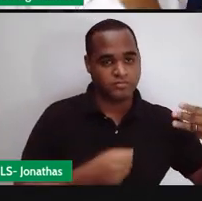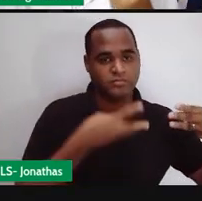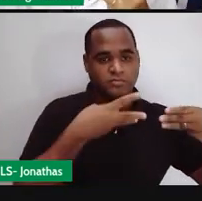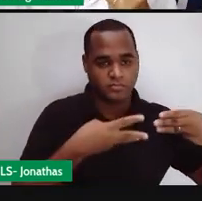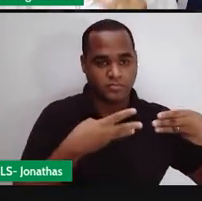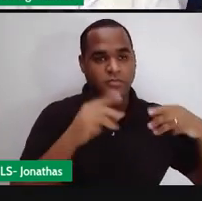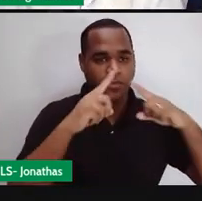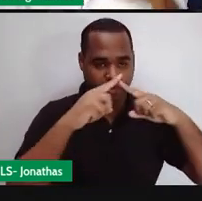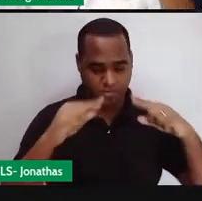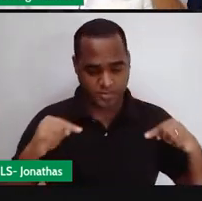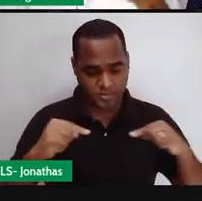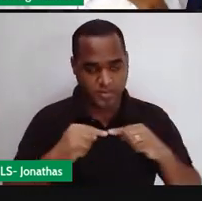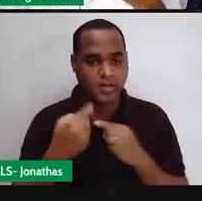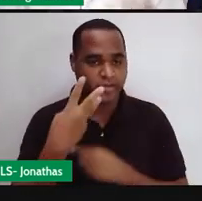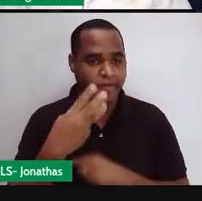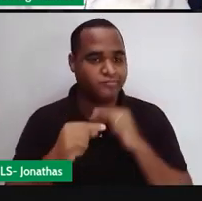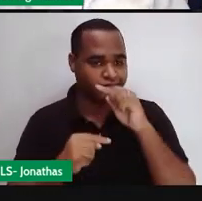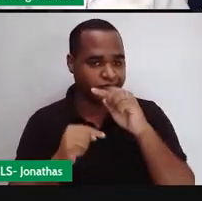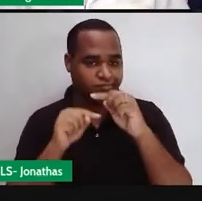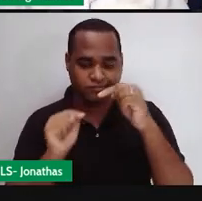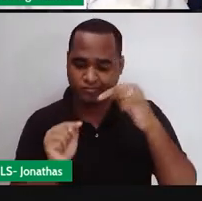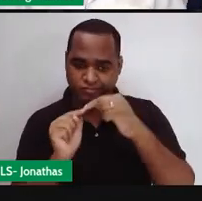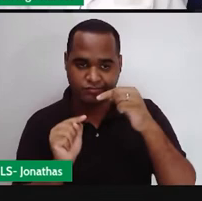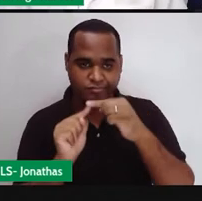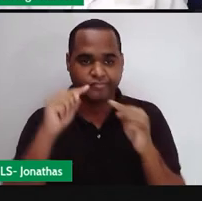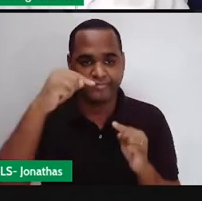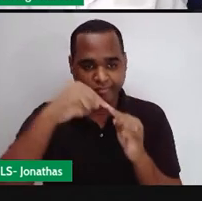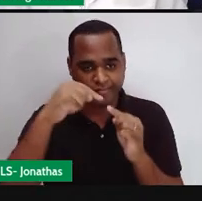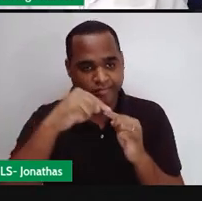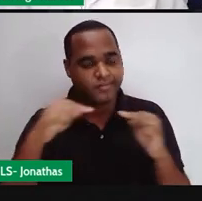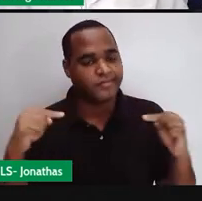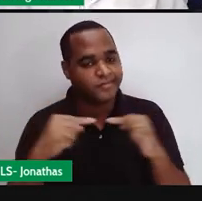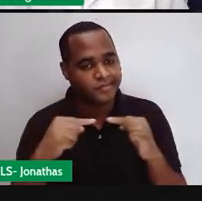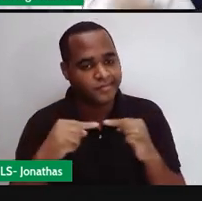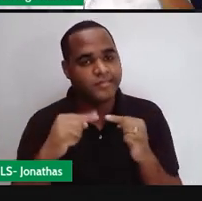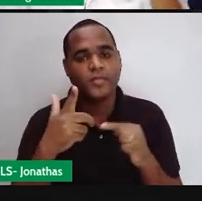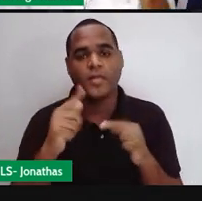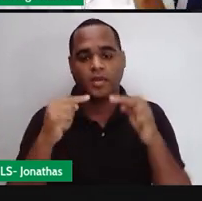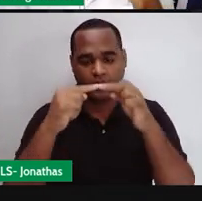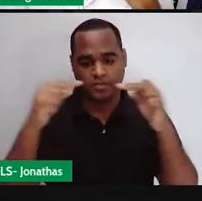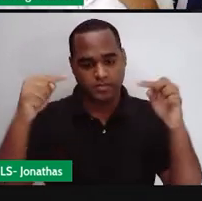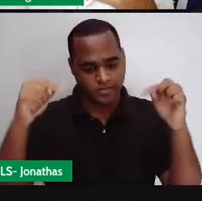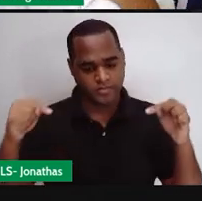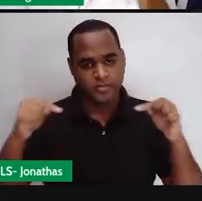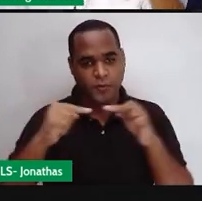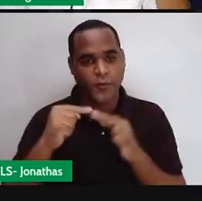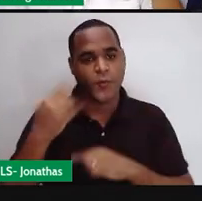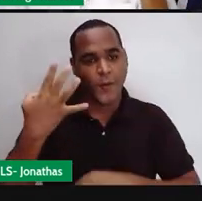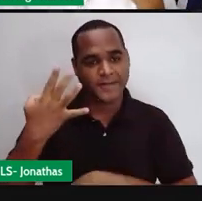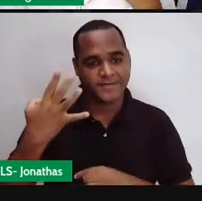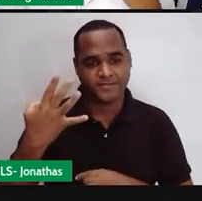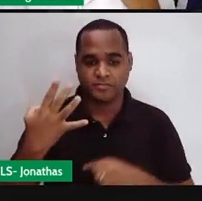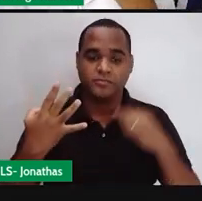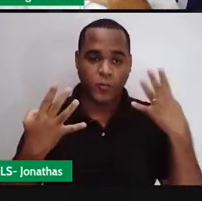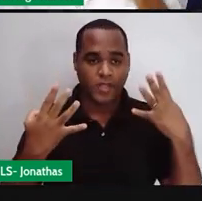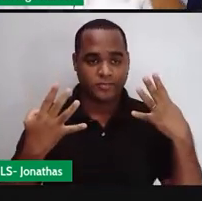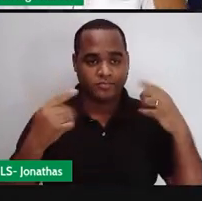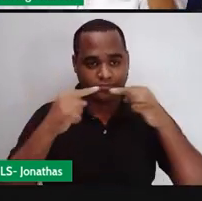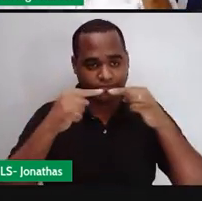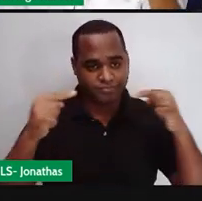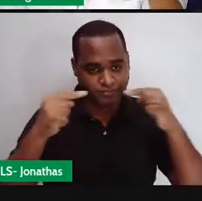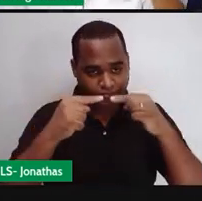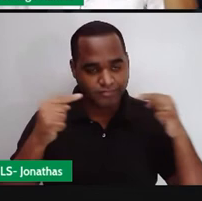três lados, três ângulos internos. O retângulo, quatro vértices, quatro lados,